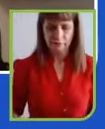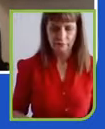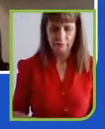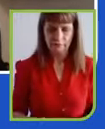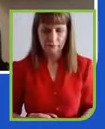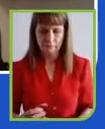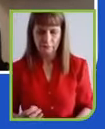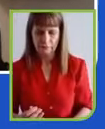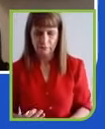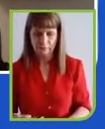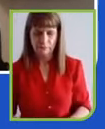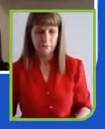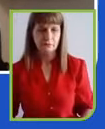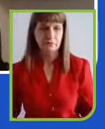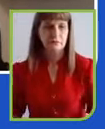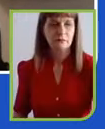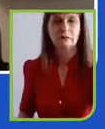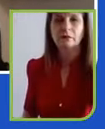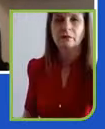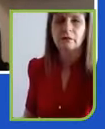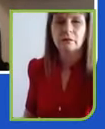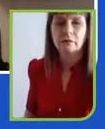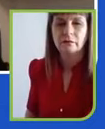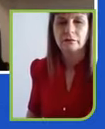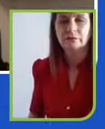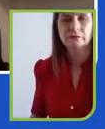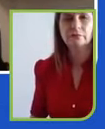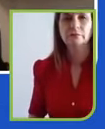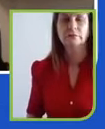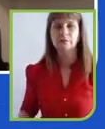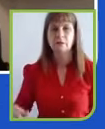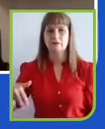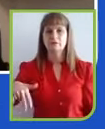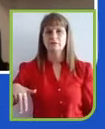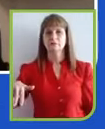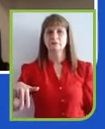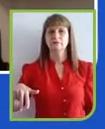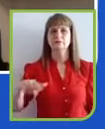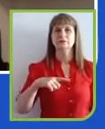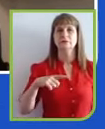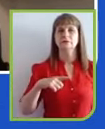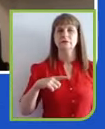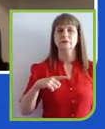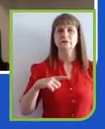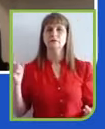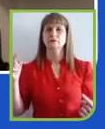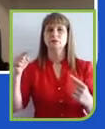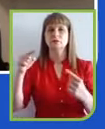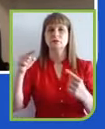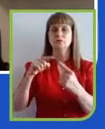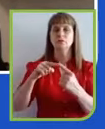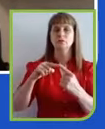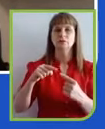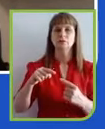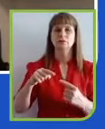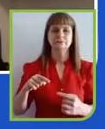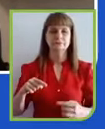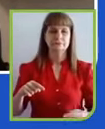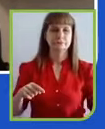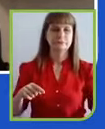o propósito digitalizar para aproximar, ele surgiu no final do ano passado e talvez tão premonitório quanto